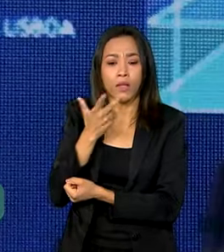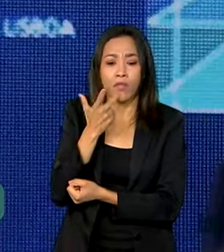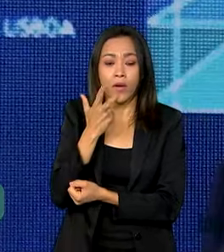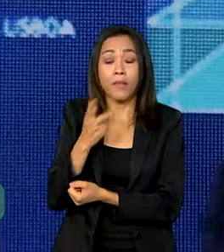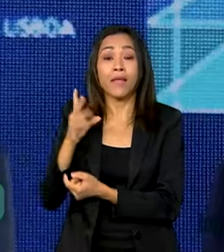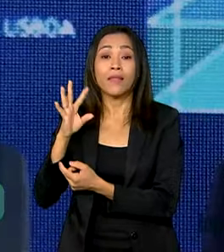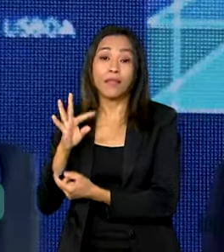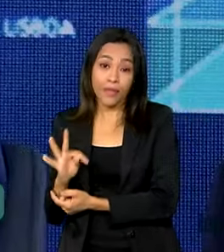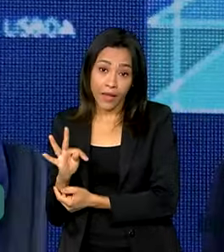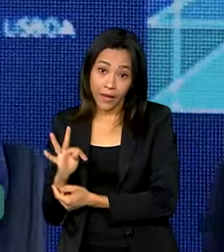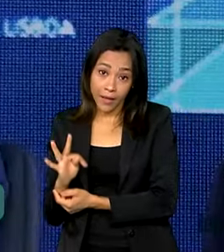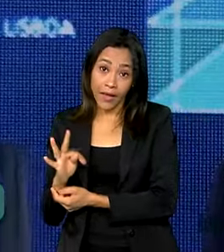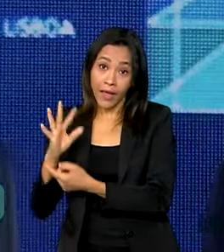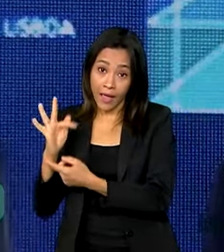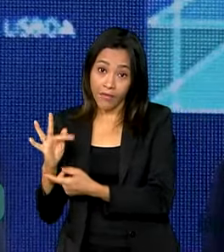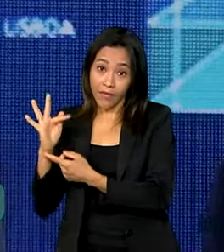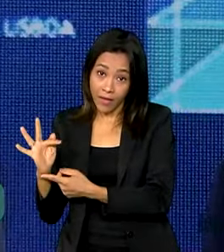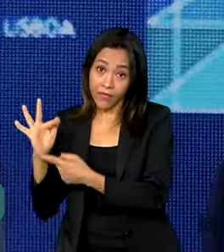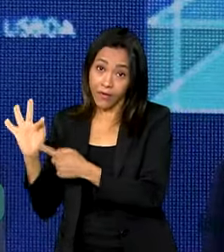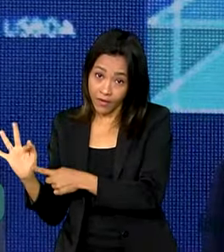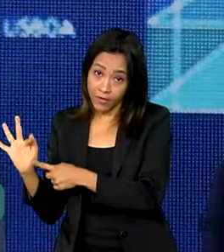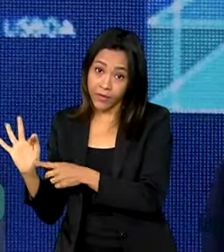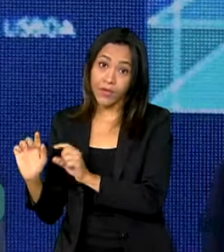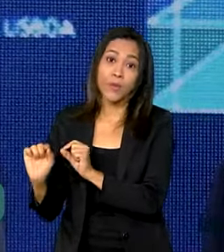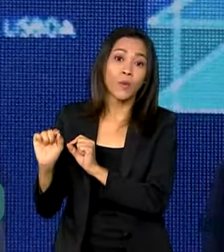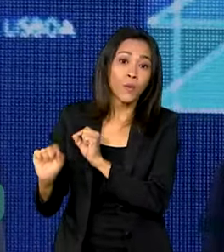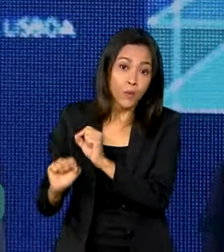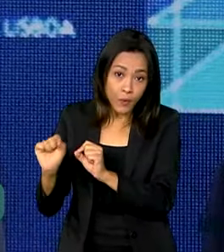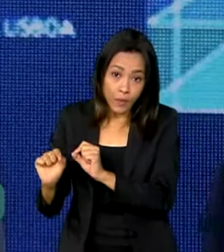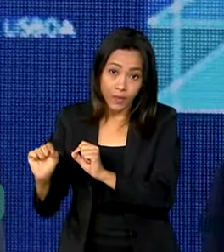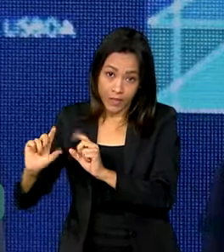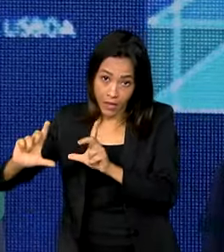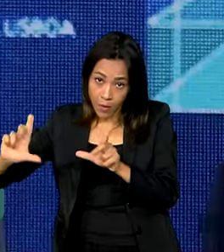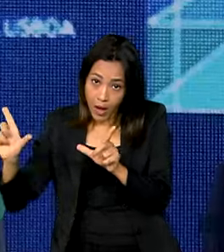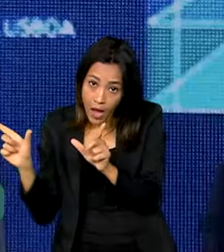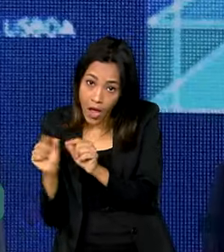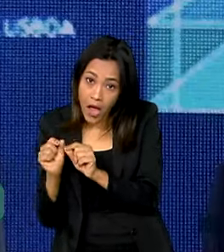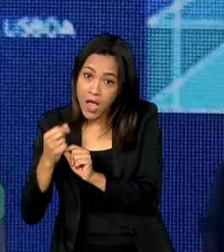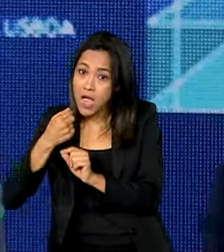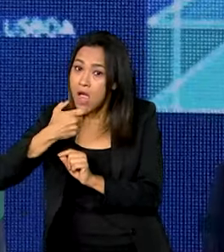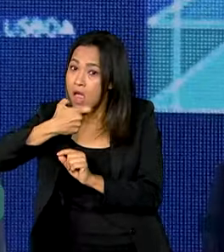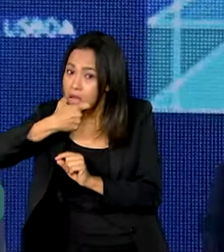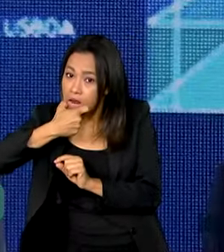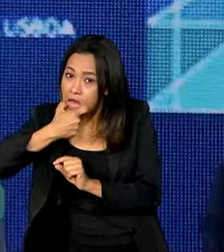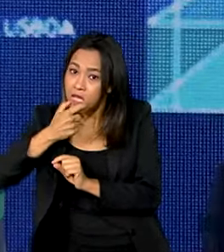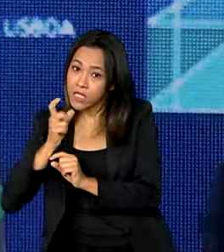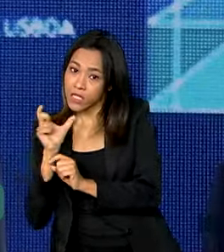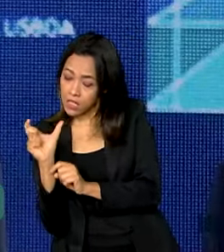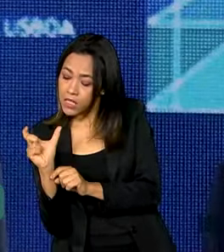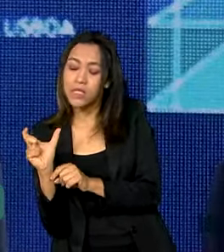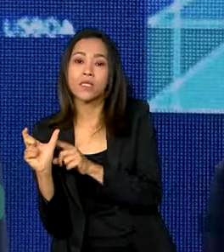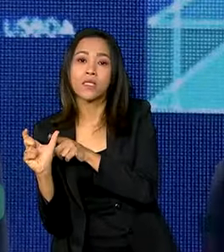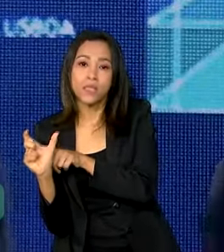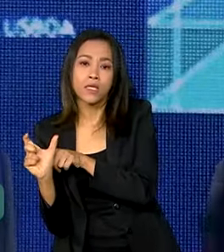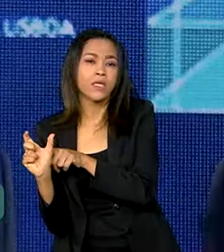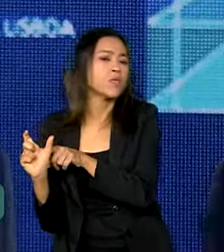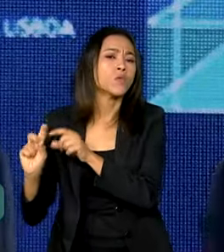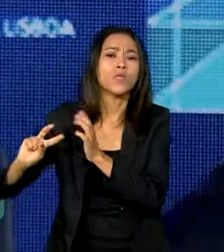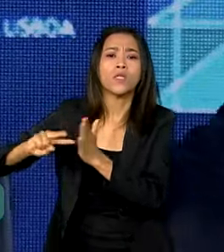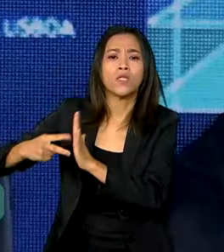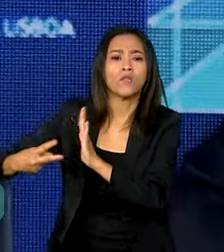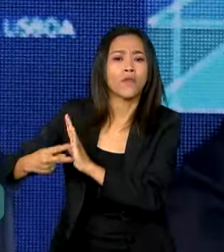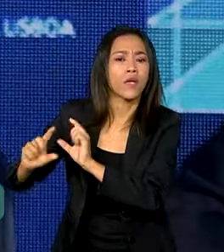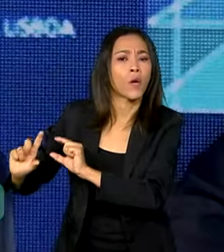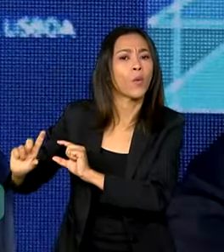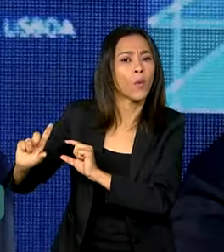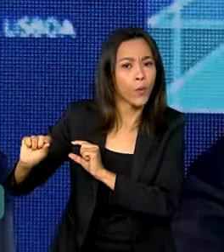TFFF, que é a sigla para Tropical Forest Finance Facility, que significa o quê?